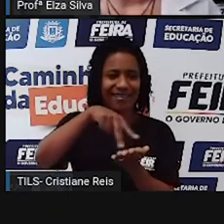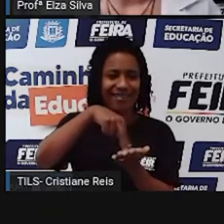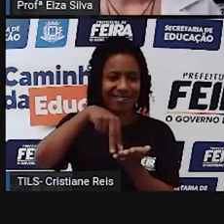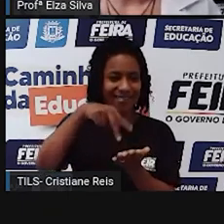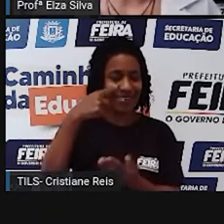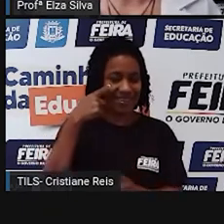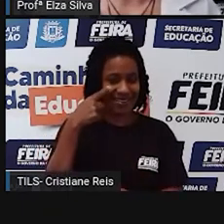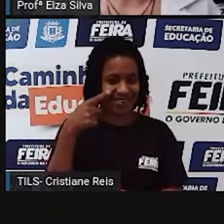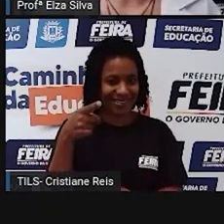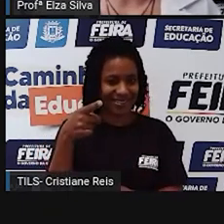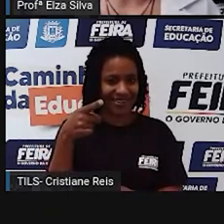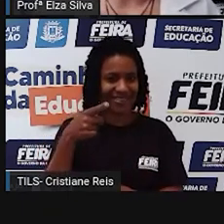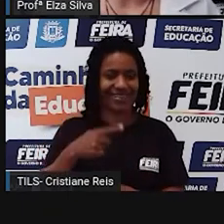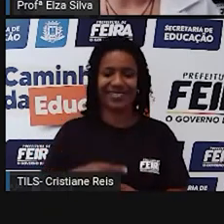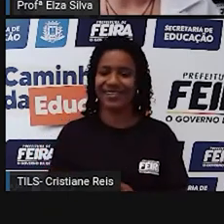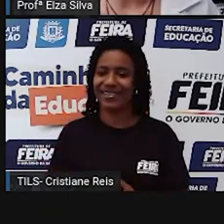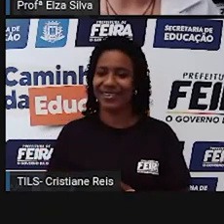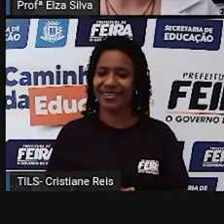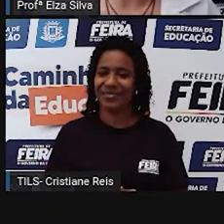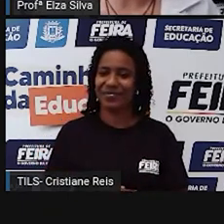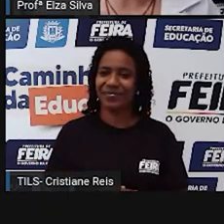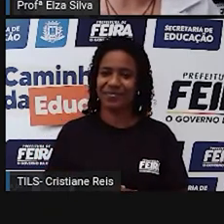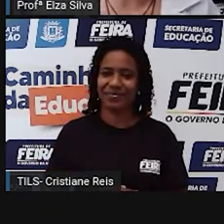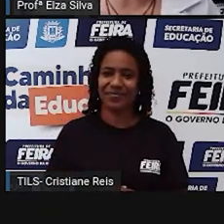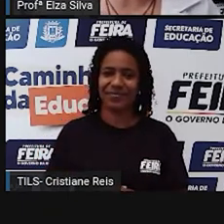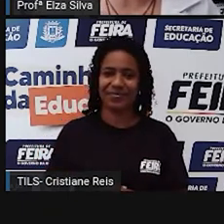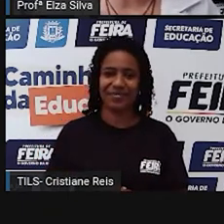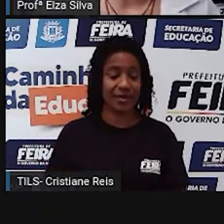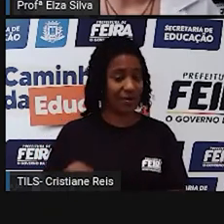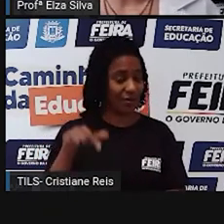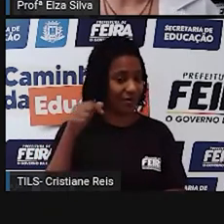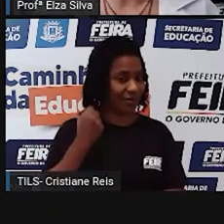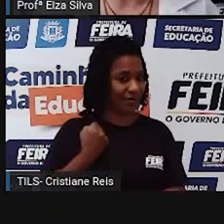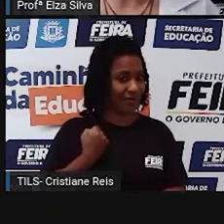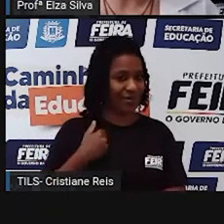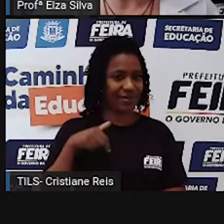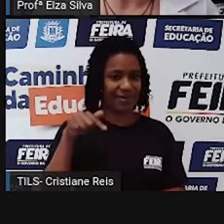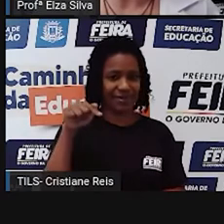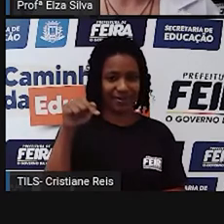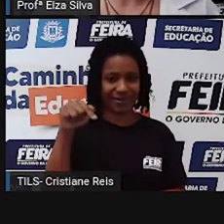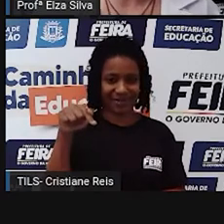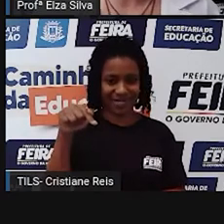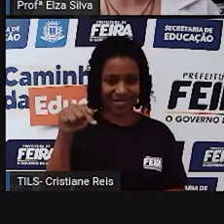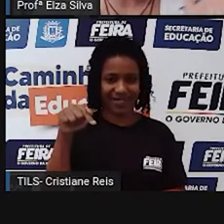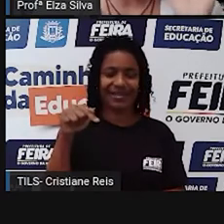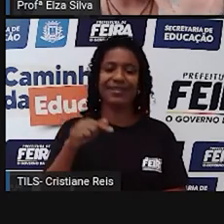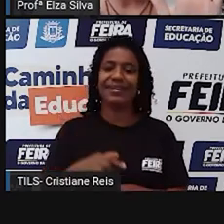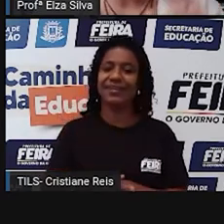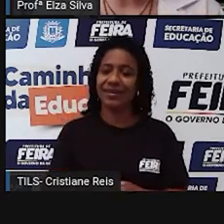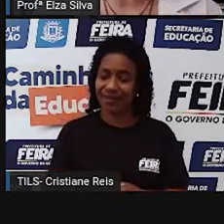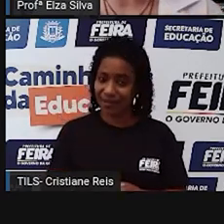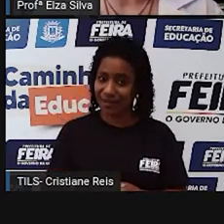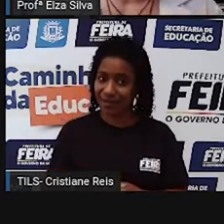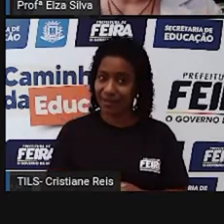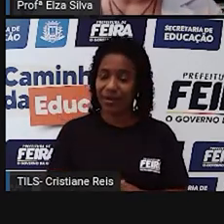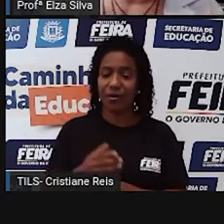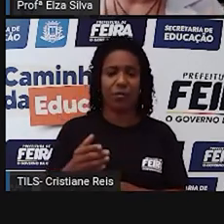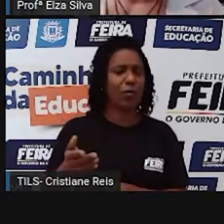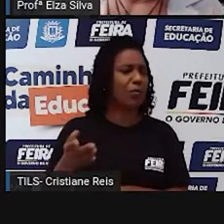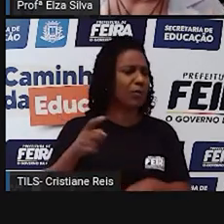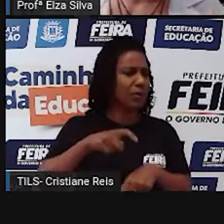Number seven. Let's go, students. Passado do dançar. Passado do verbo verbo parar.